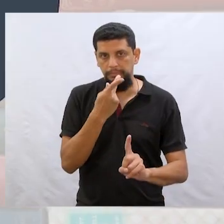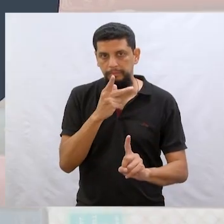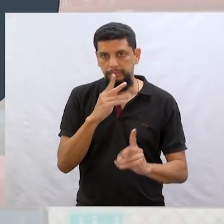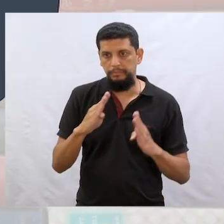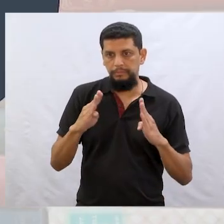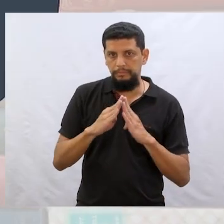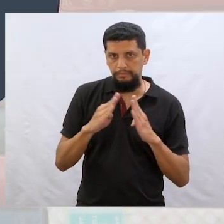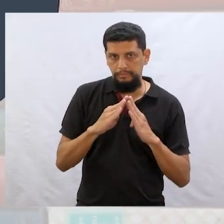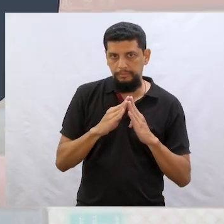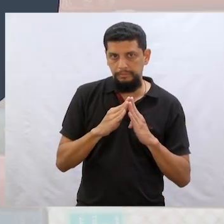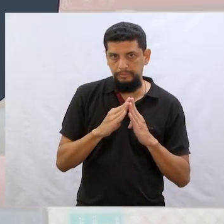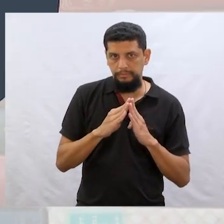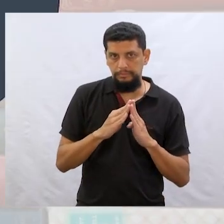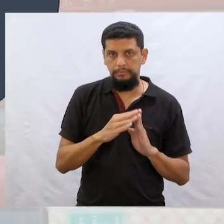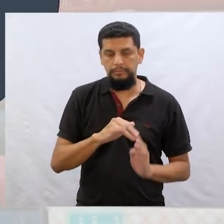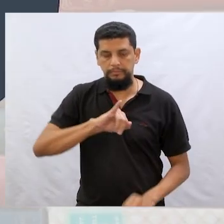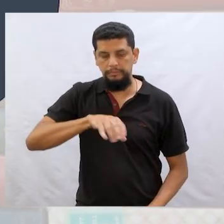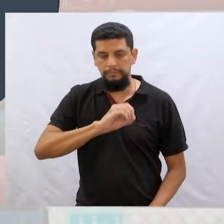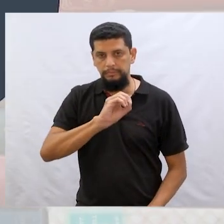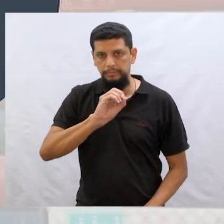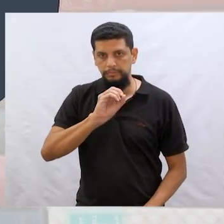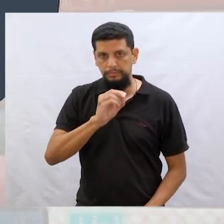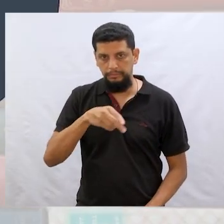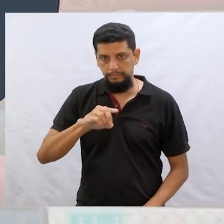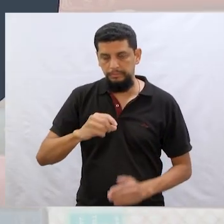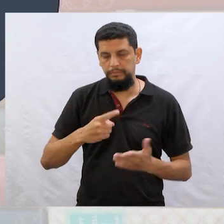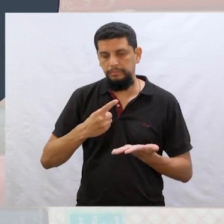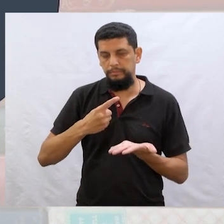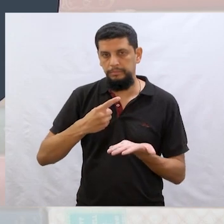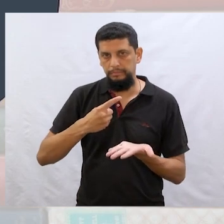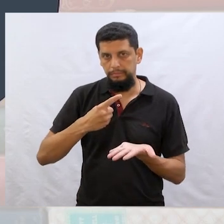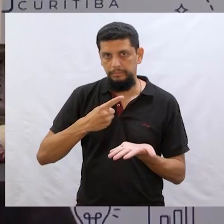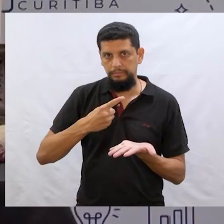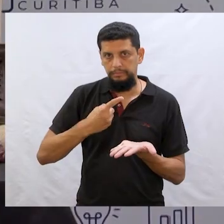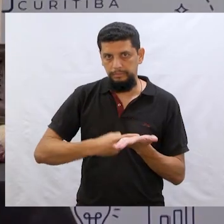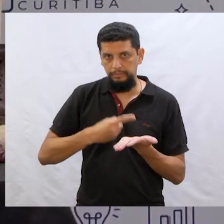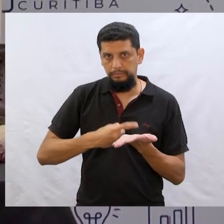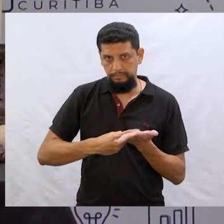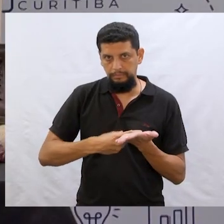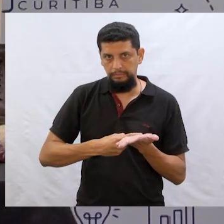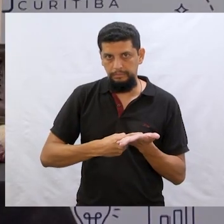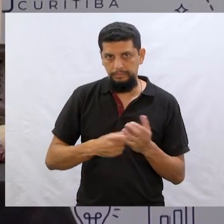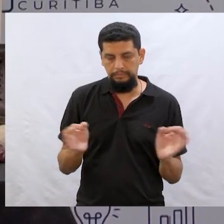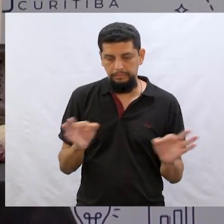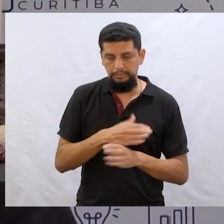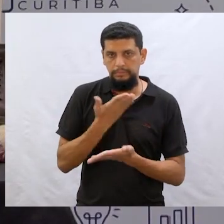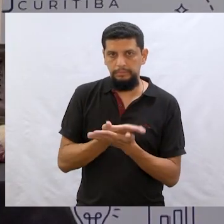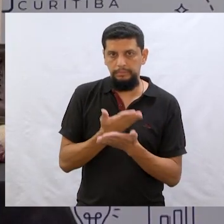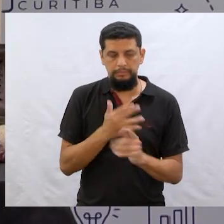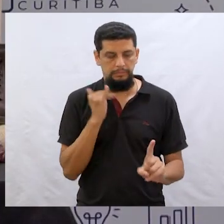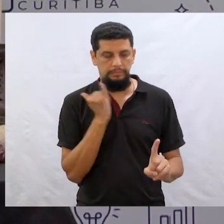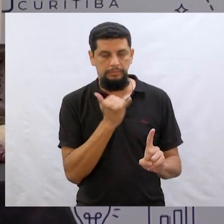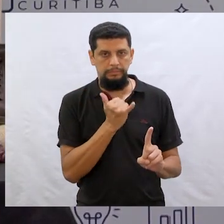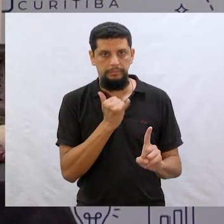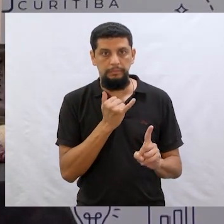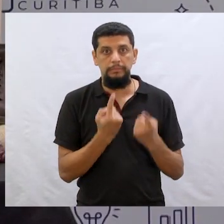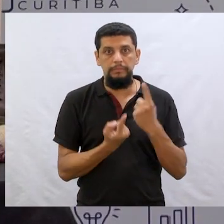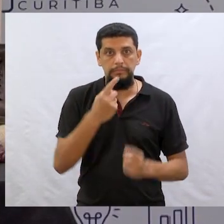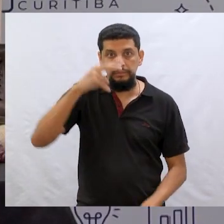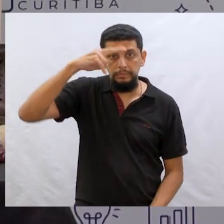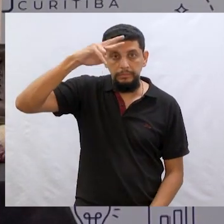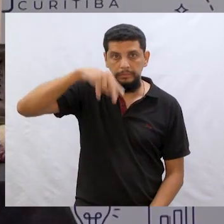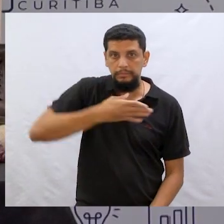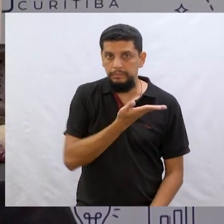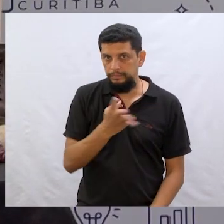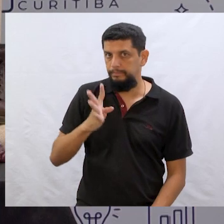a sua versão da história João e o pé de feijão. Combinado? Então, terminando a aula, vai lá e conta qual